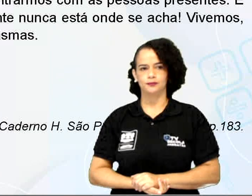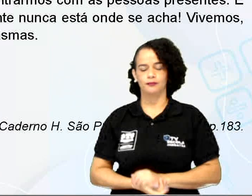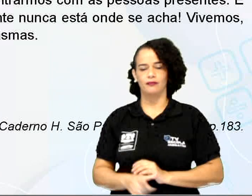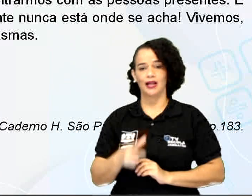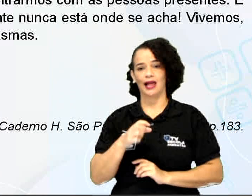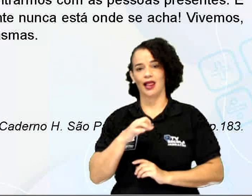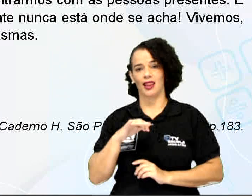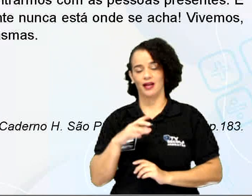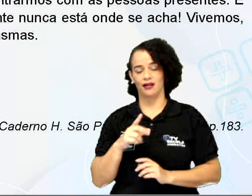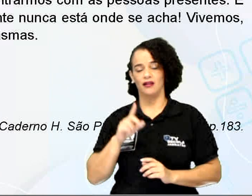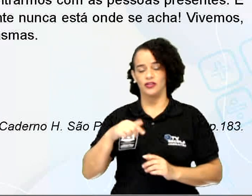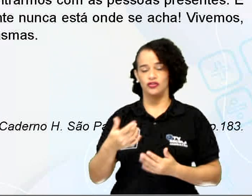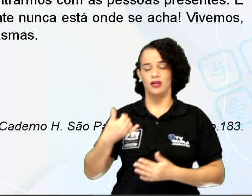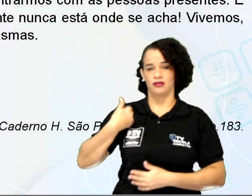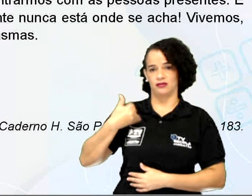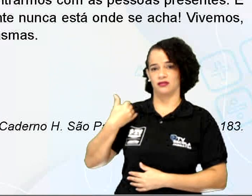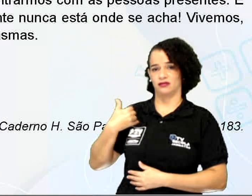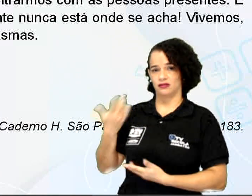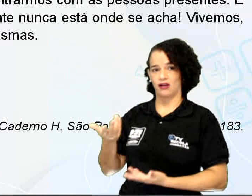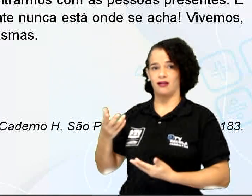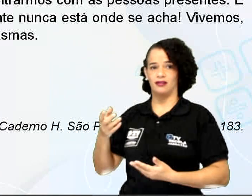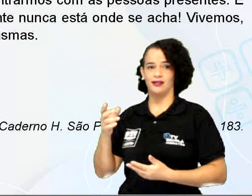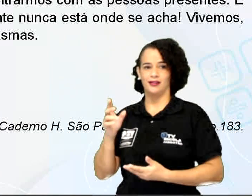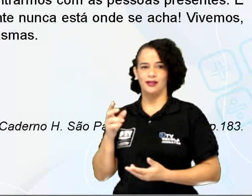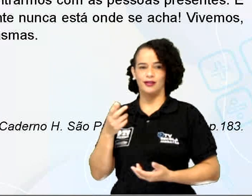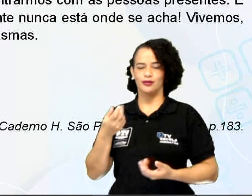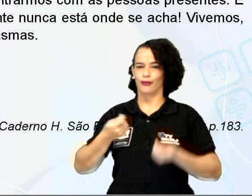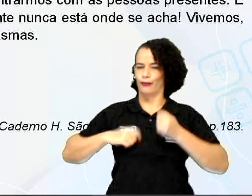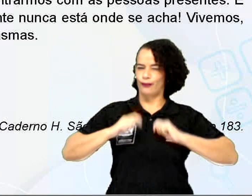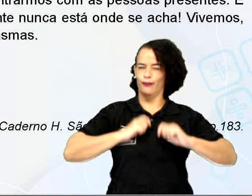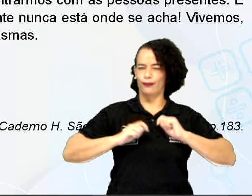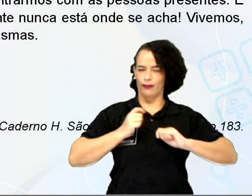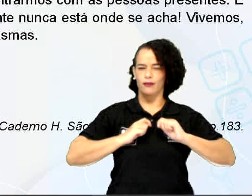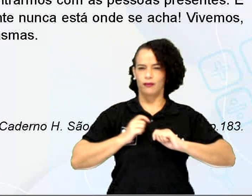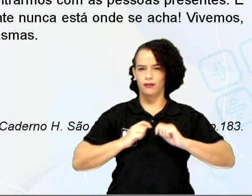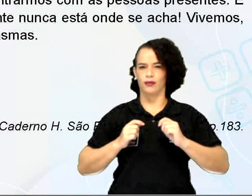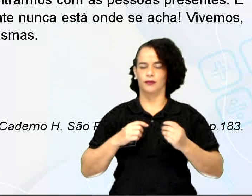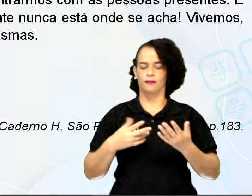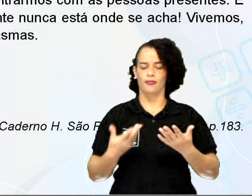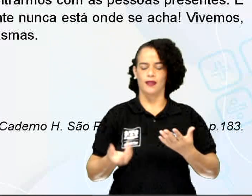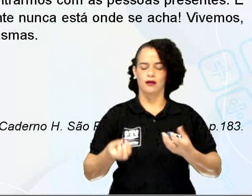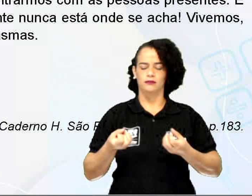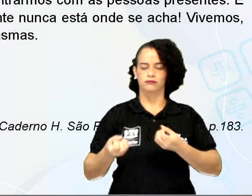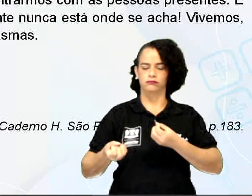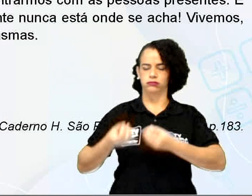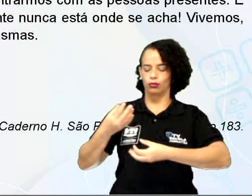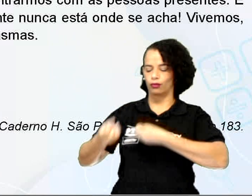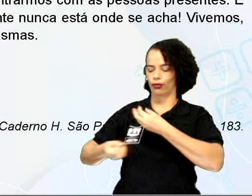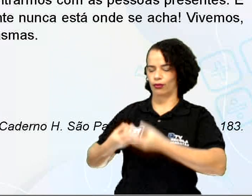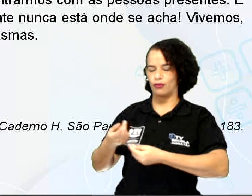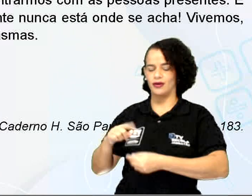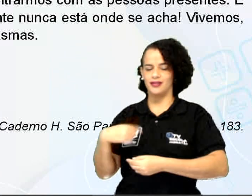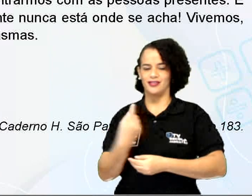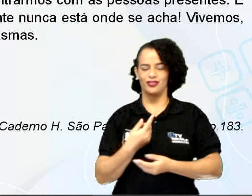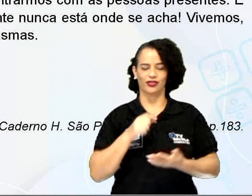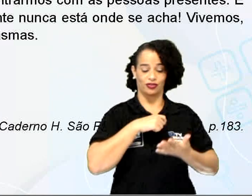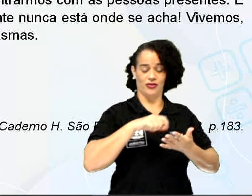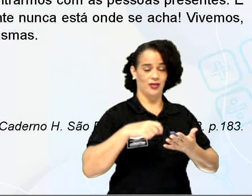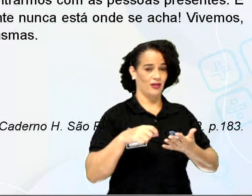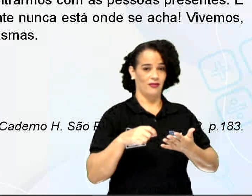está nessa idade inquieta e luminosa em que a gente escreve. Escreve e não acha editor.